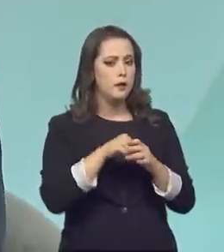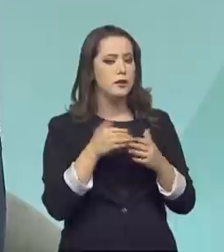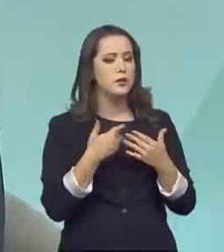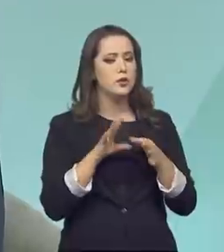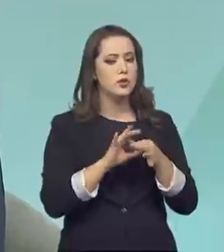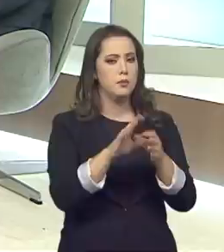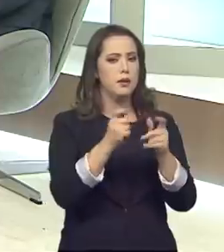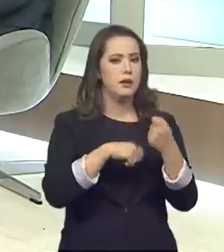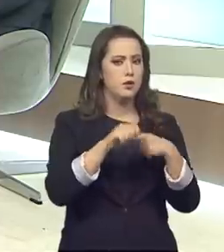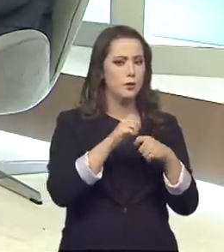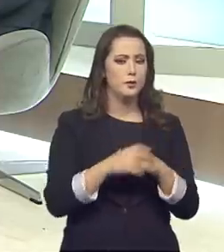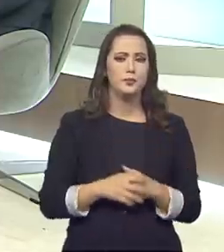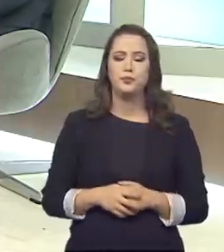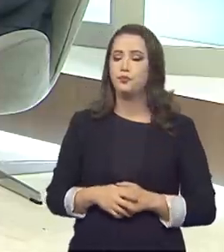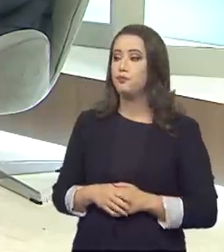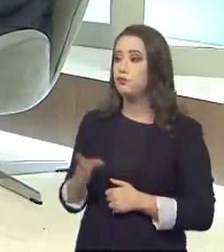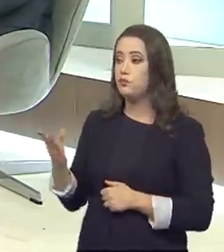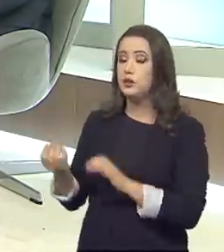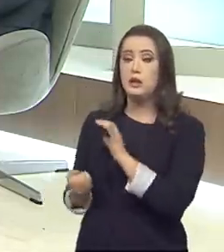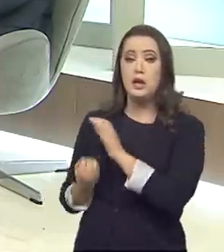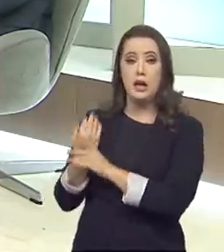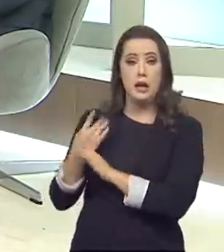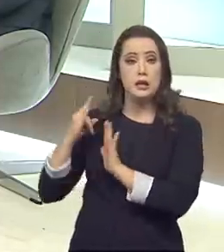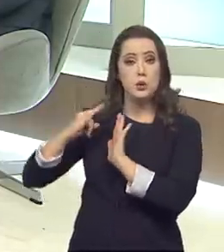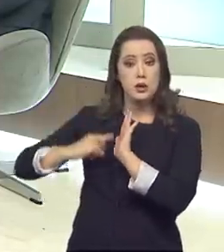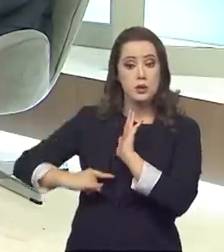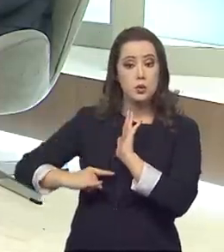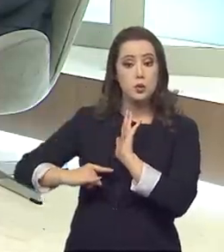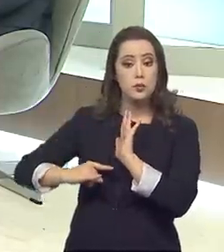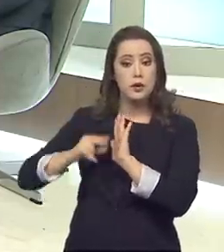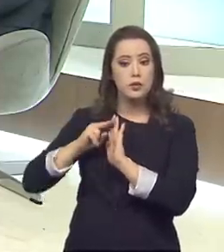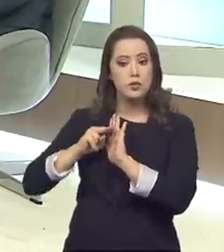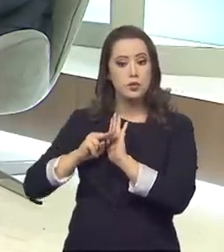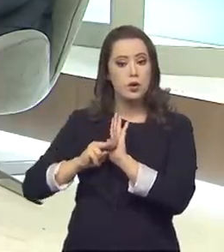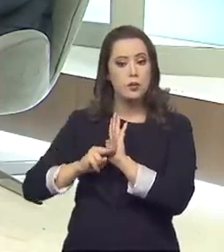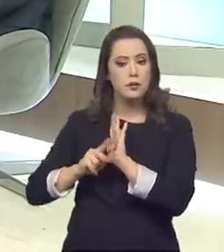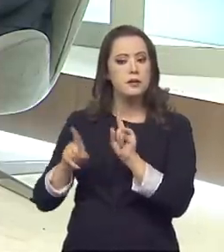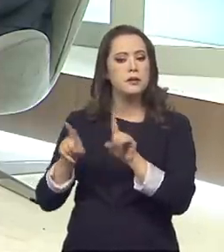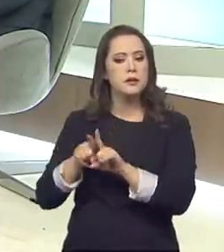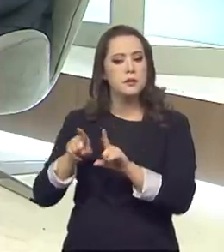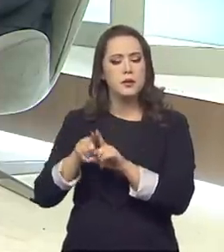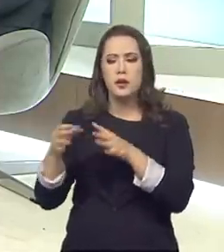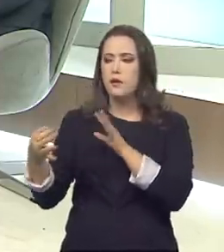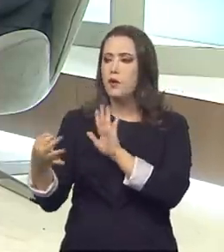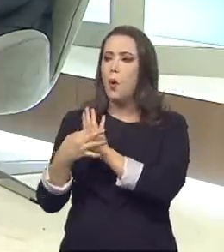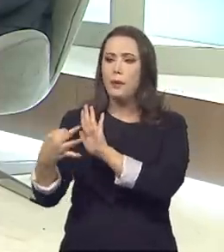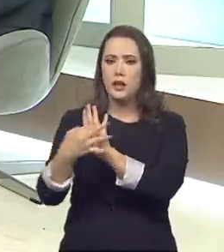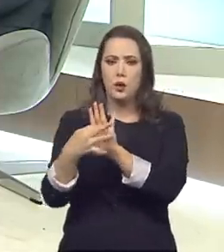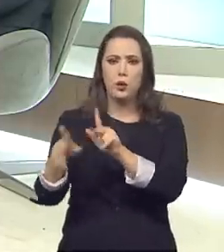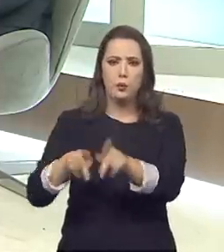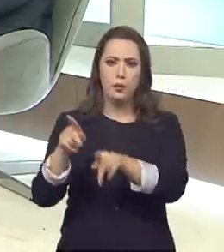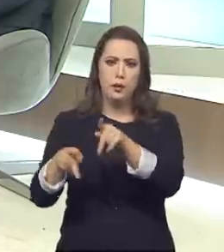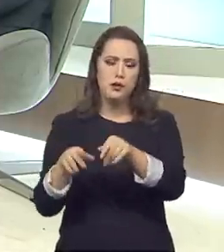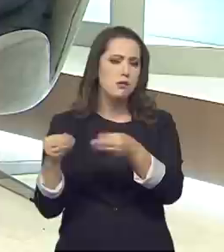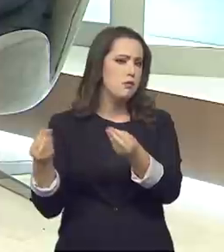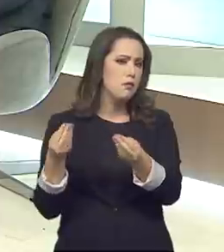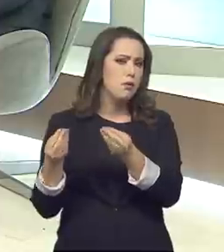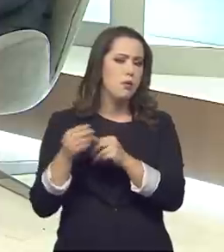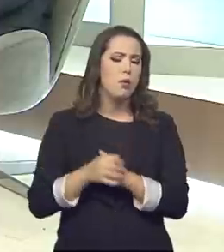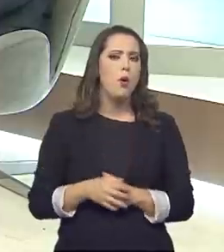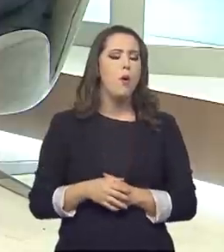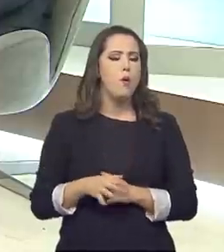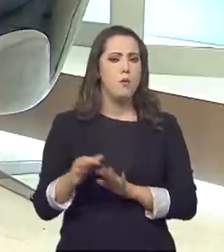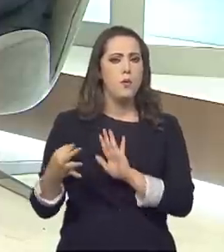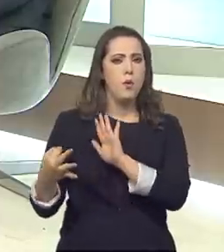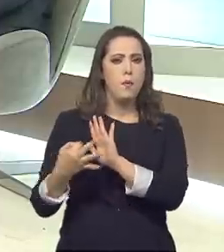liberdade econômica. E na confecção desse novo modelo regulatório, também houve uma consulta pública, uma parte das